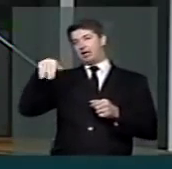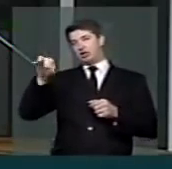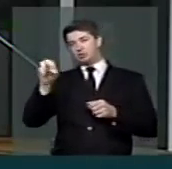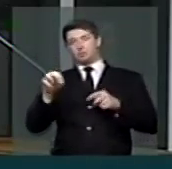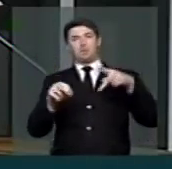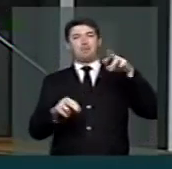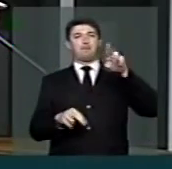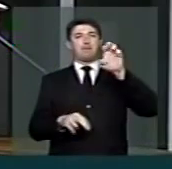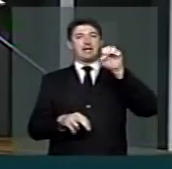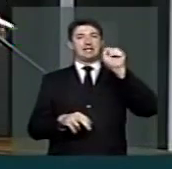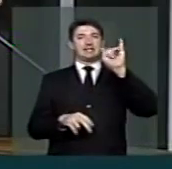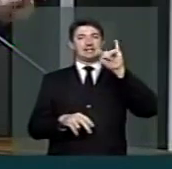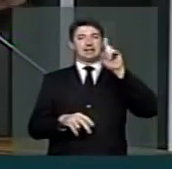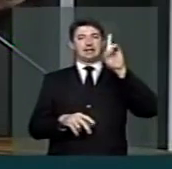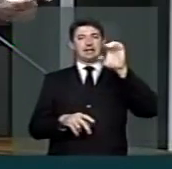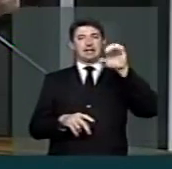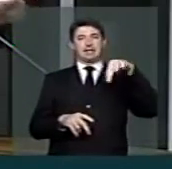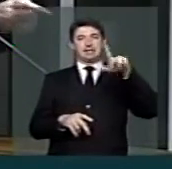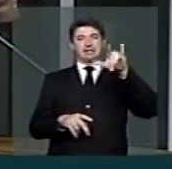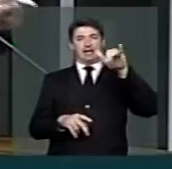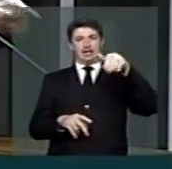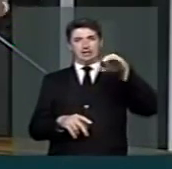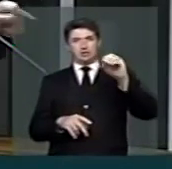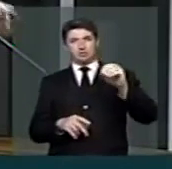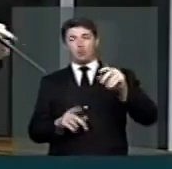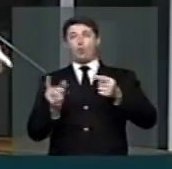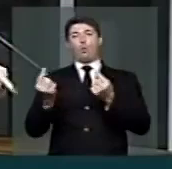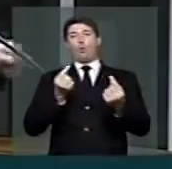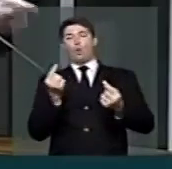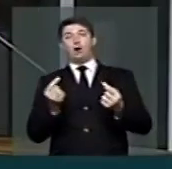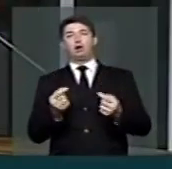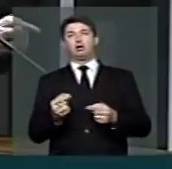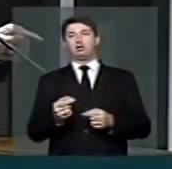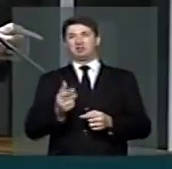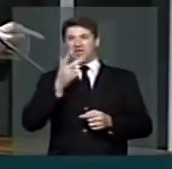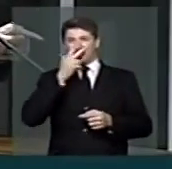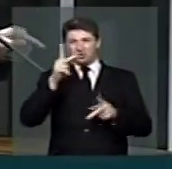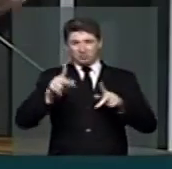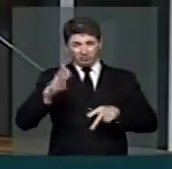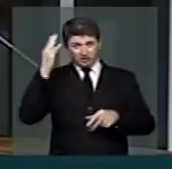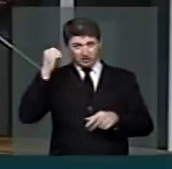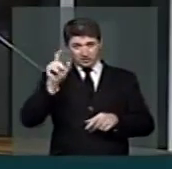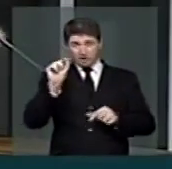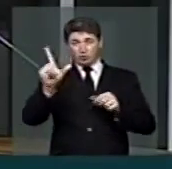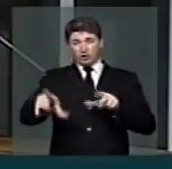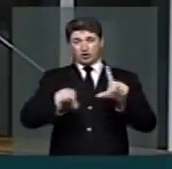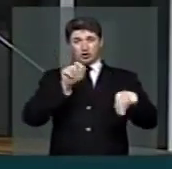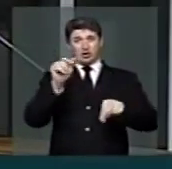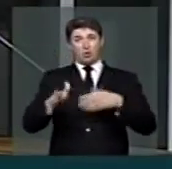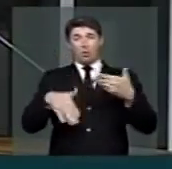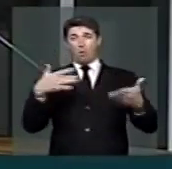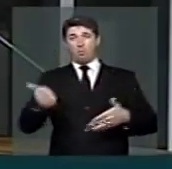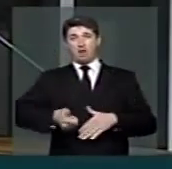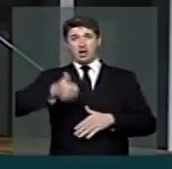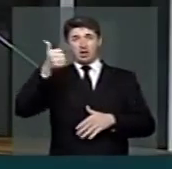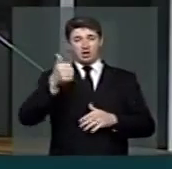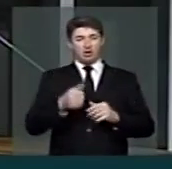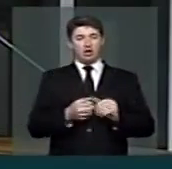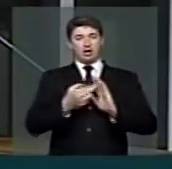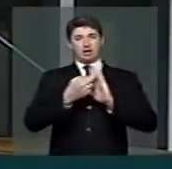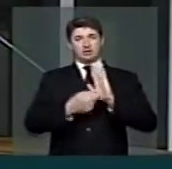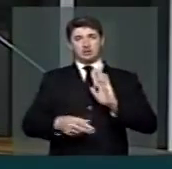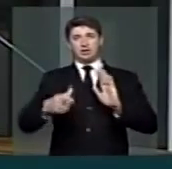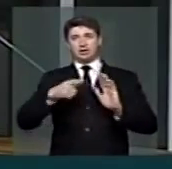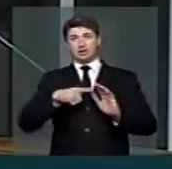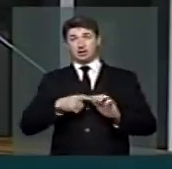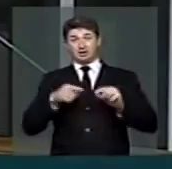achar que o povo brasileiro não está preparado para participar do plebiscito e responder os quesitos que vão estar lá